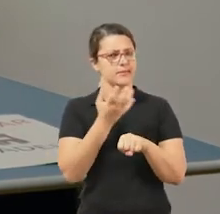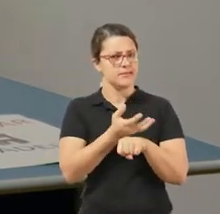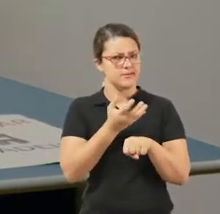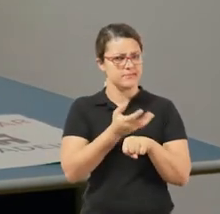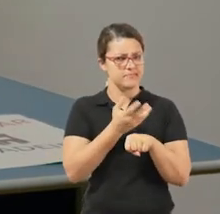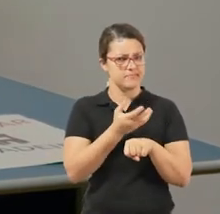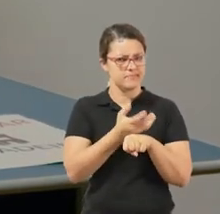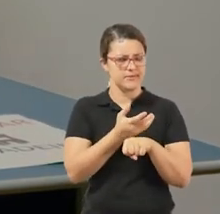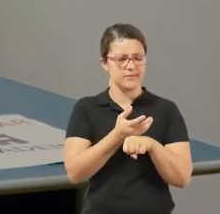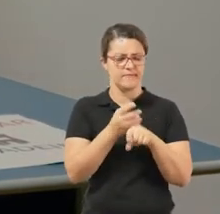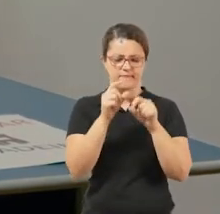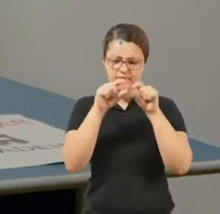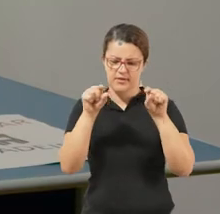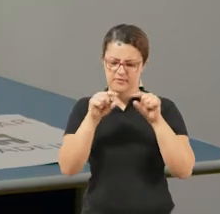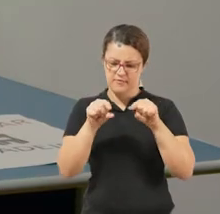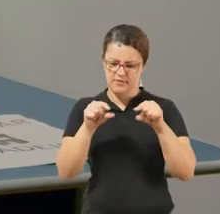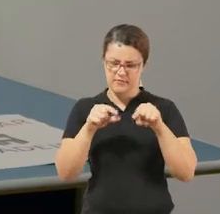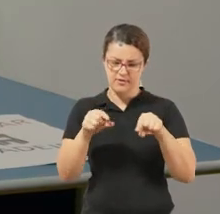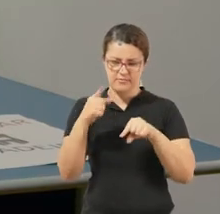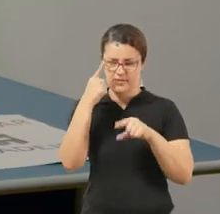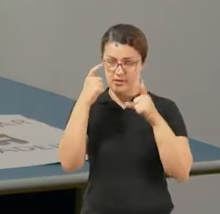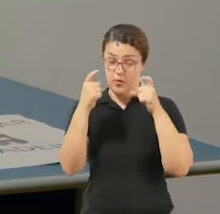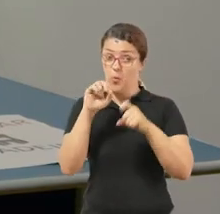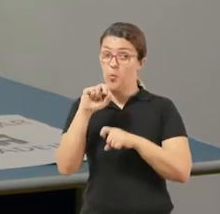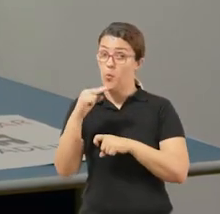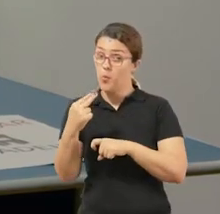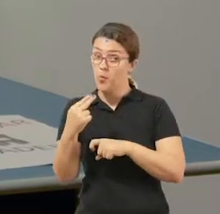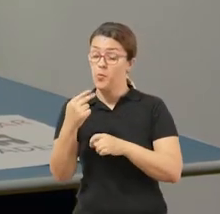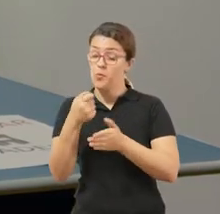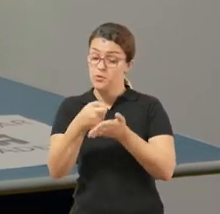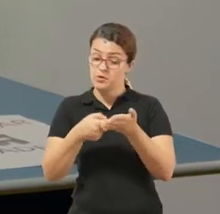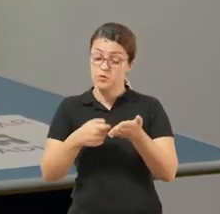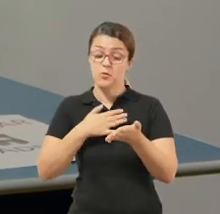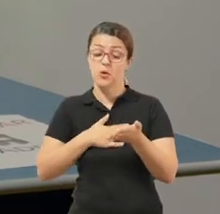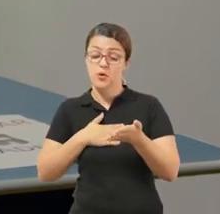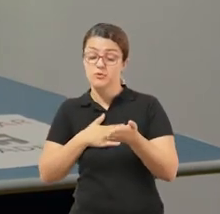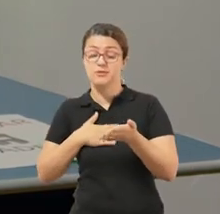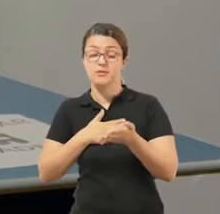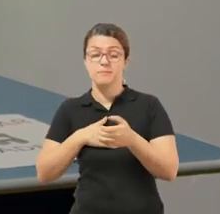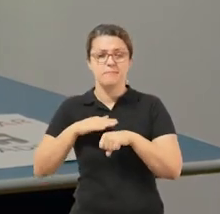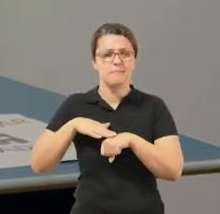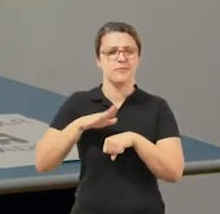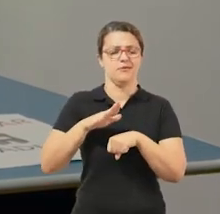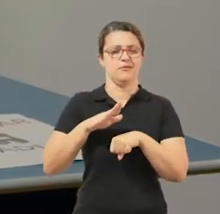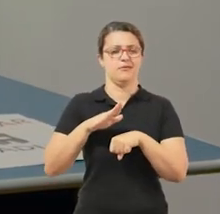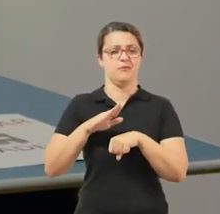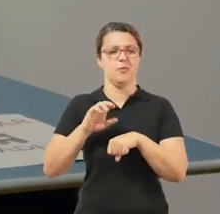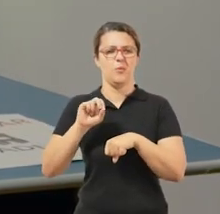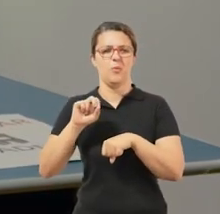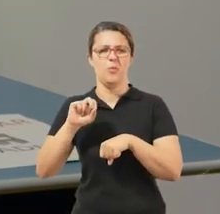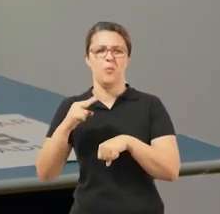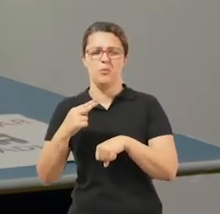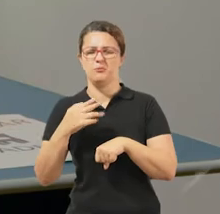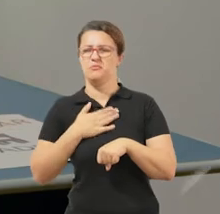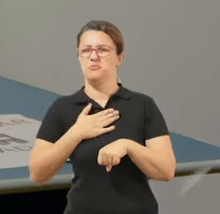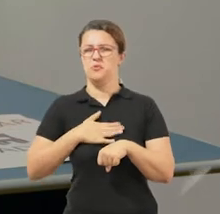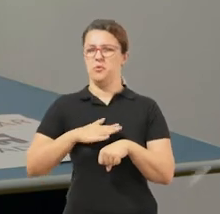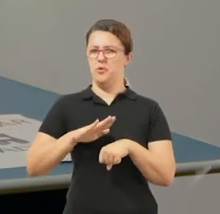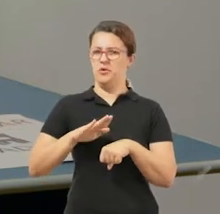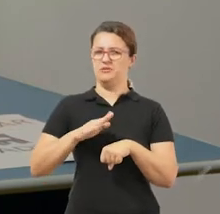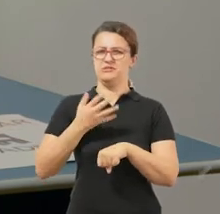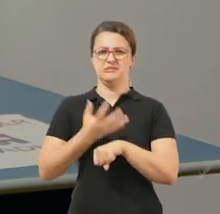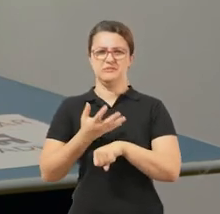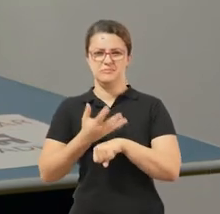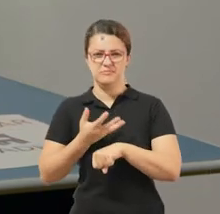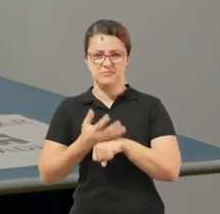ou até mesmo pode fazer uma pequena produção de texto falando o que mais gosta numa disciplina ou o que menos gosta numa